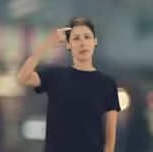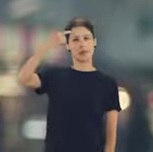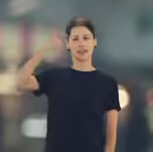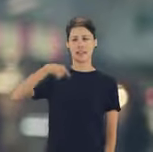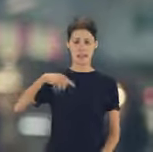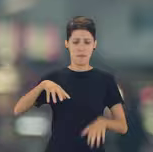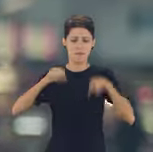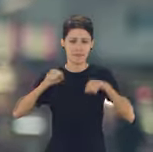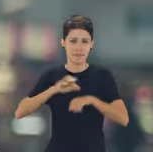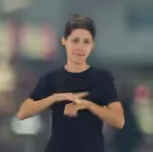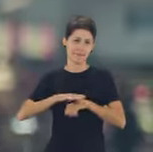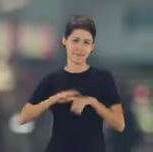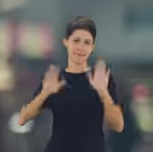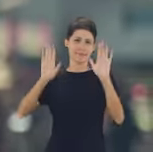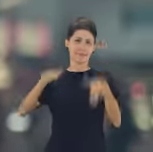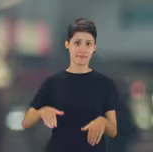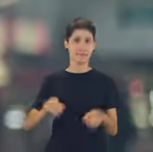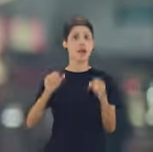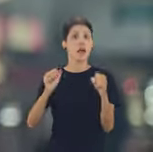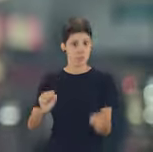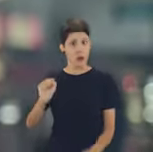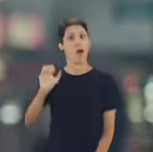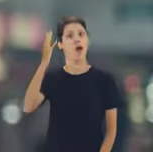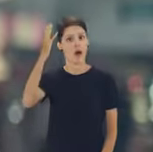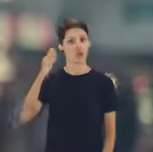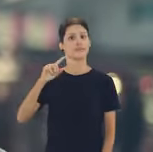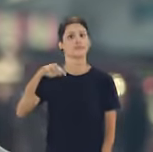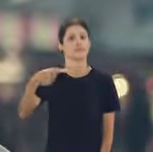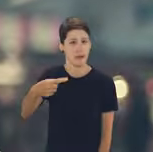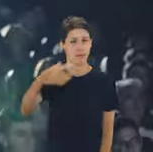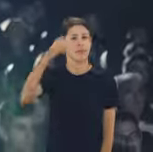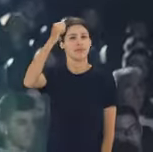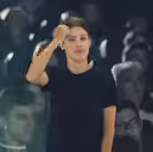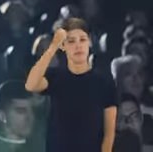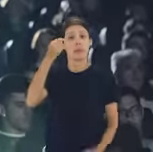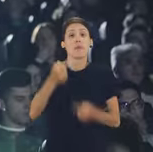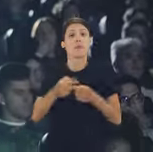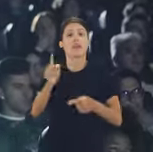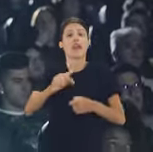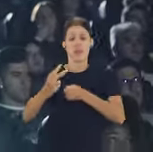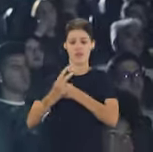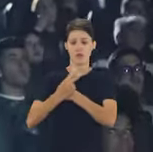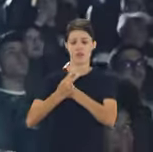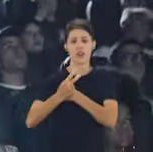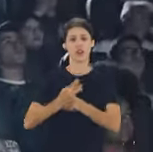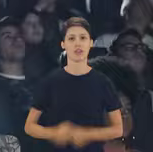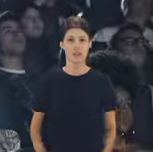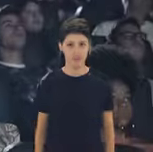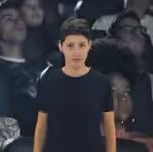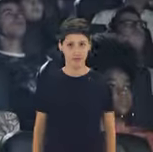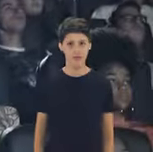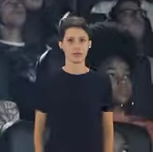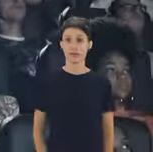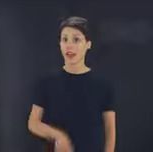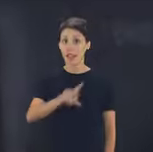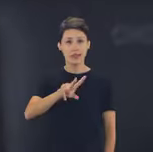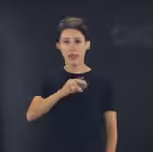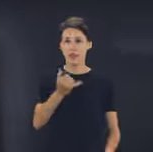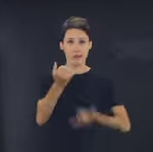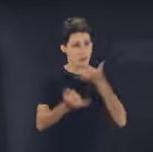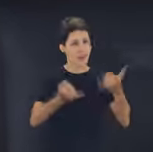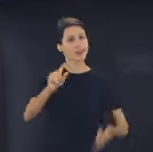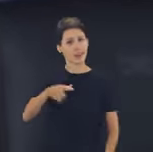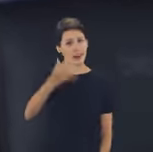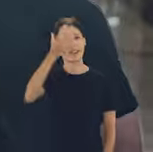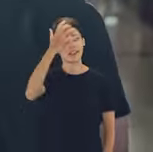acontecer com elas, né, até o momento que acontece. E aí vem o arrependimento, né, de não ter se prevenido, se cuidado.